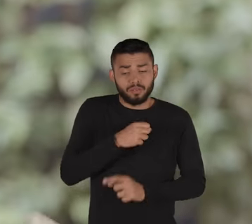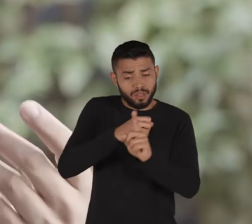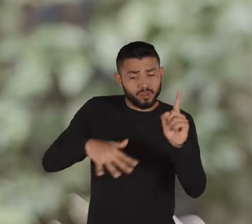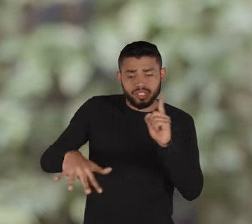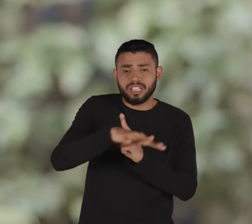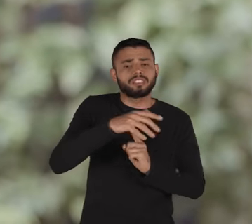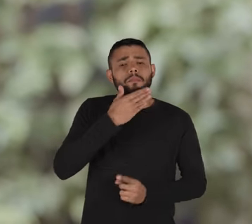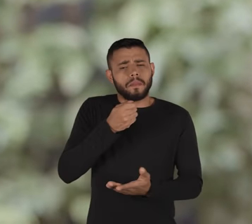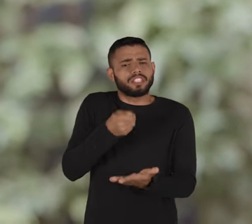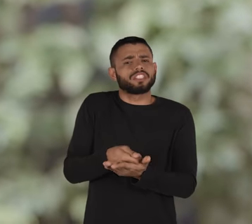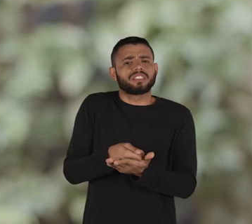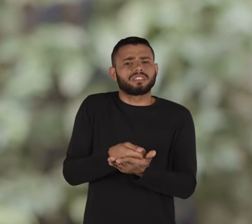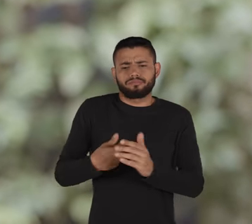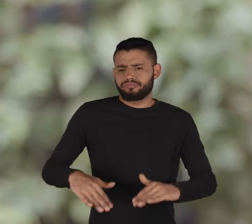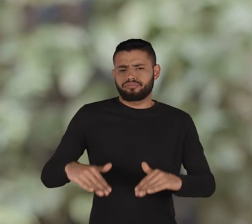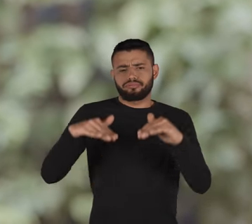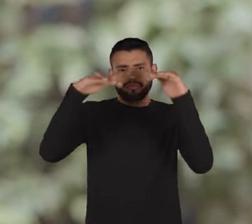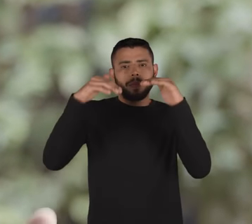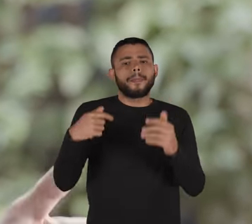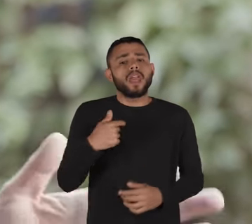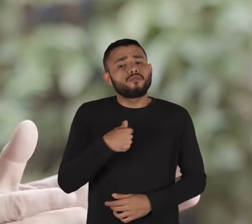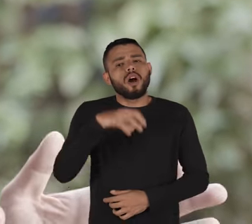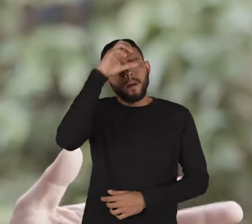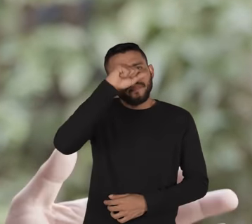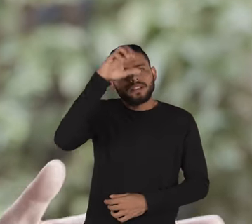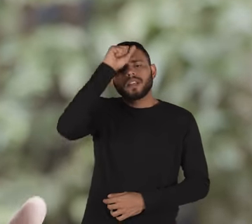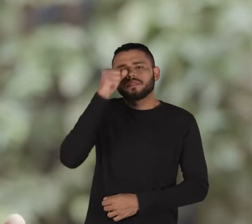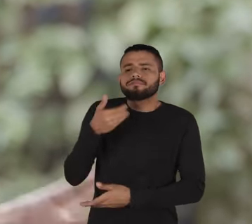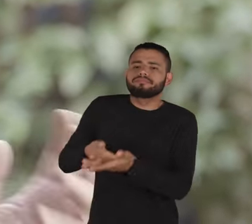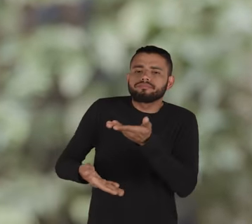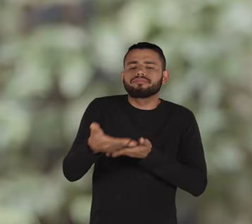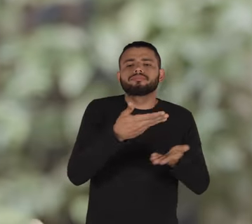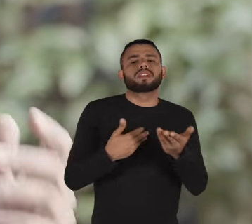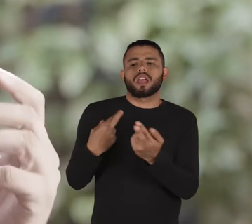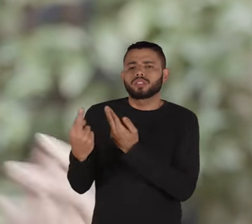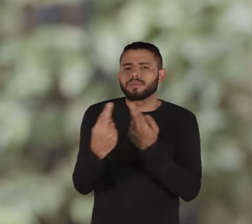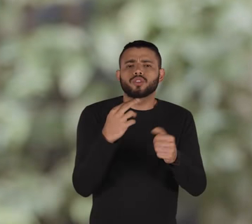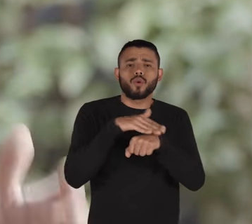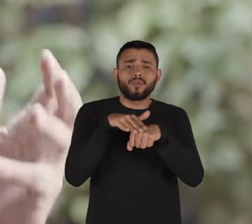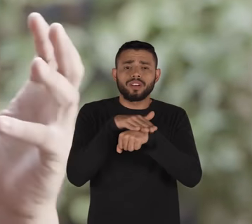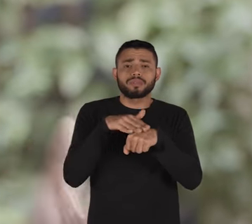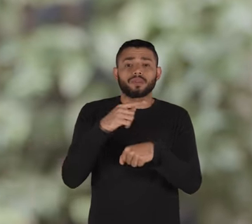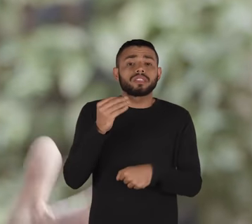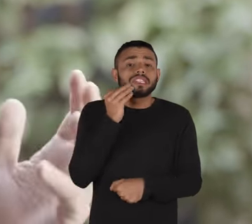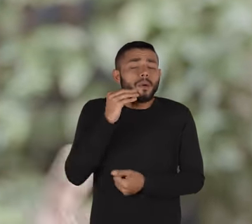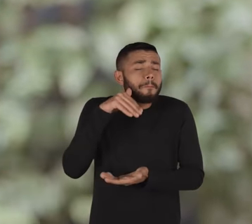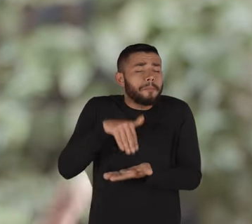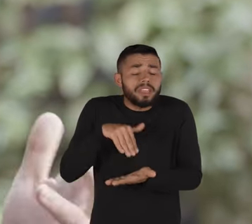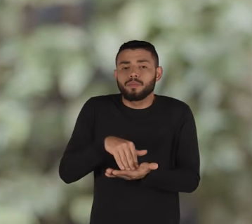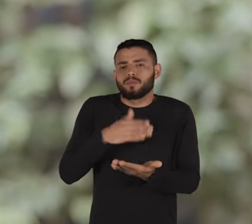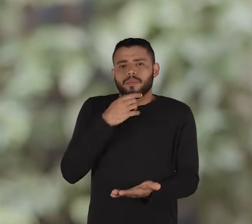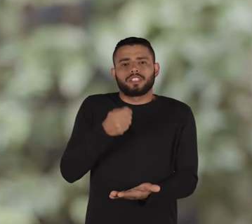vivi e fui criado numa sociedade machista eu vou me educando através de relacionamentos através de conversas para ser o mínimo de